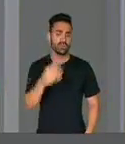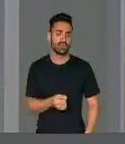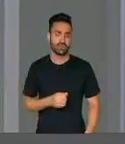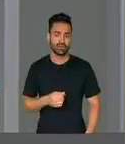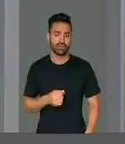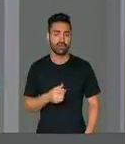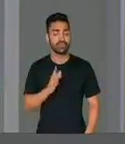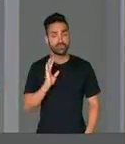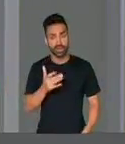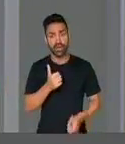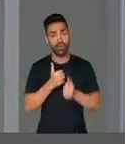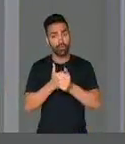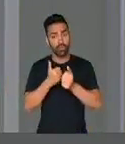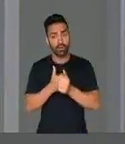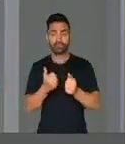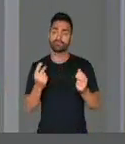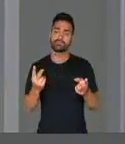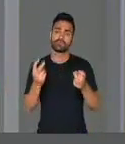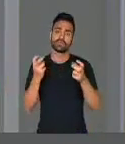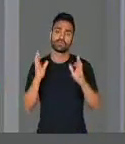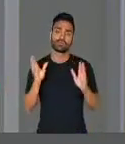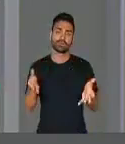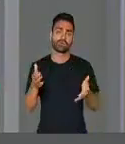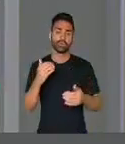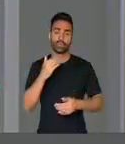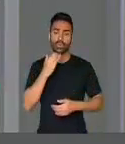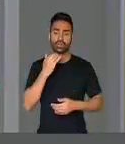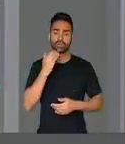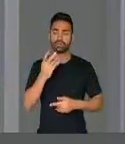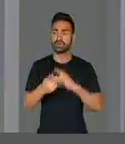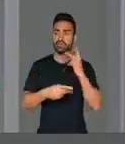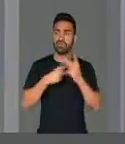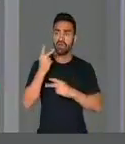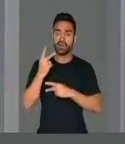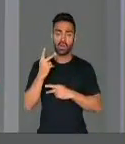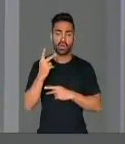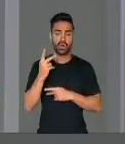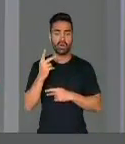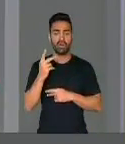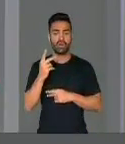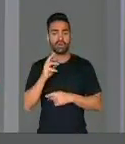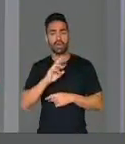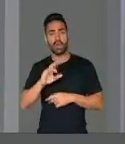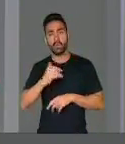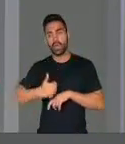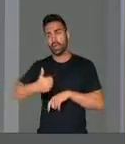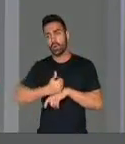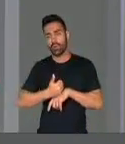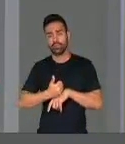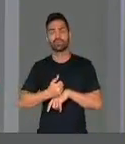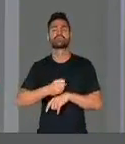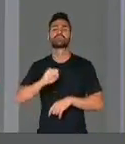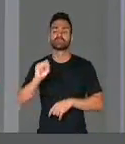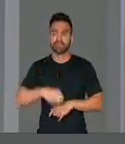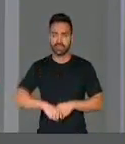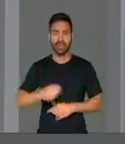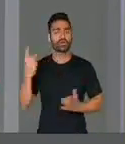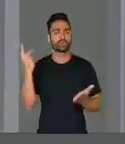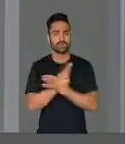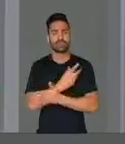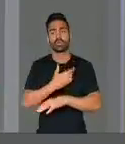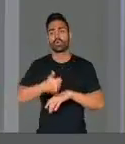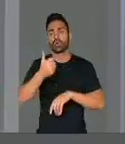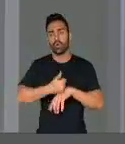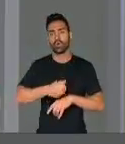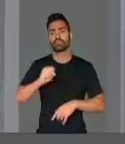acompanhado e já sabe, não adianta vir para cá e dizer, não fique falando que é golpe porque não foi golpe, foi golpe e a